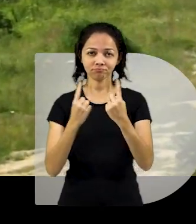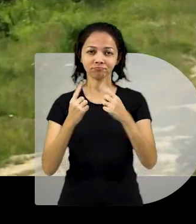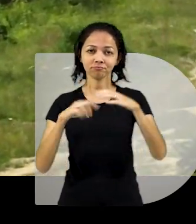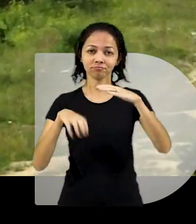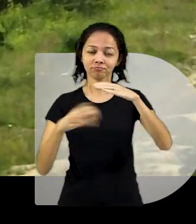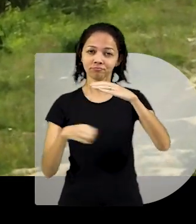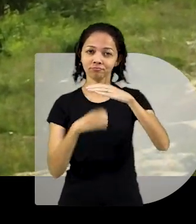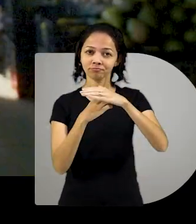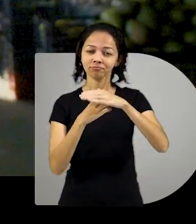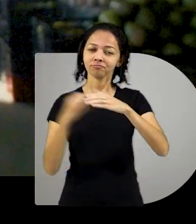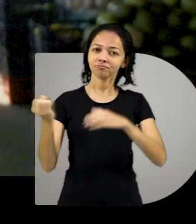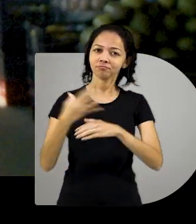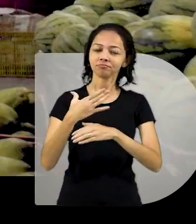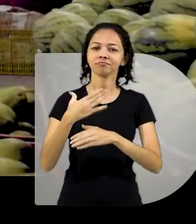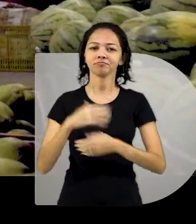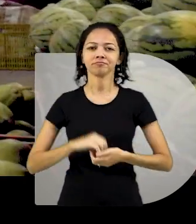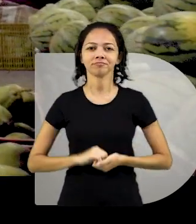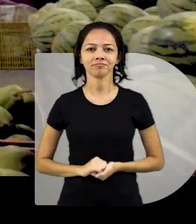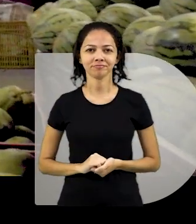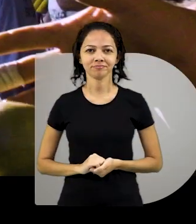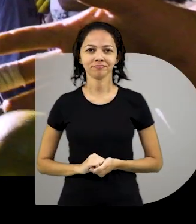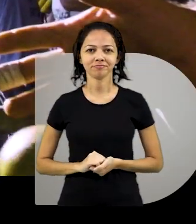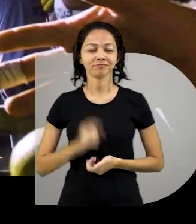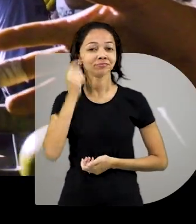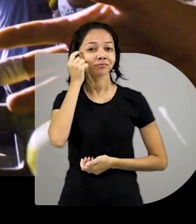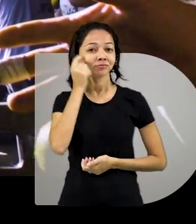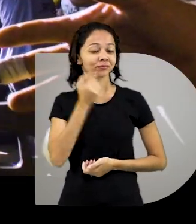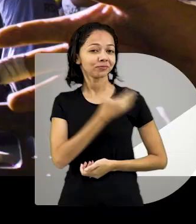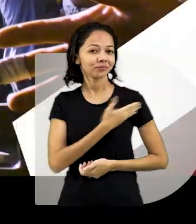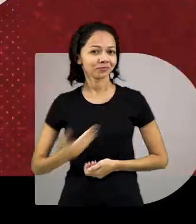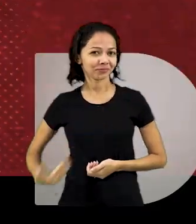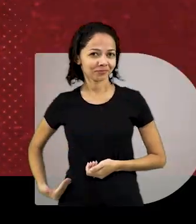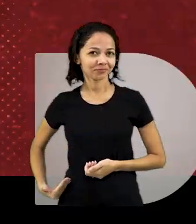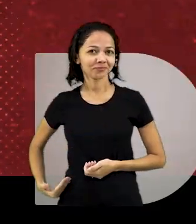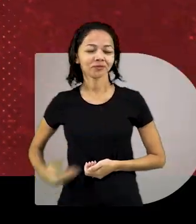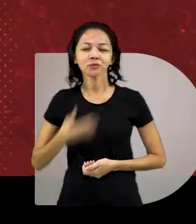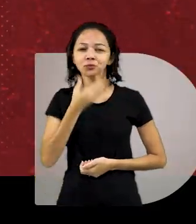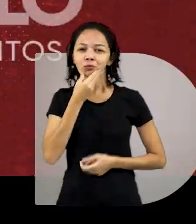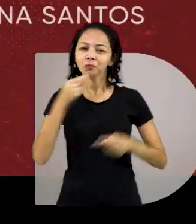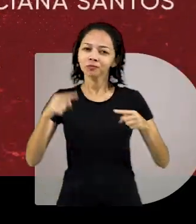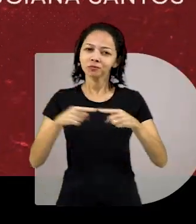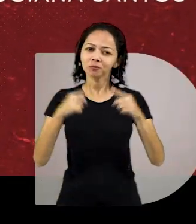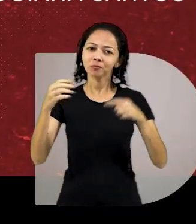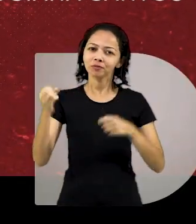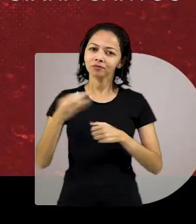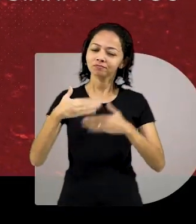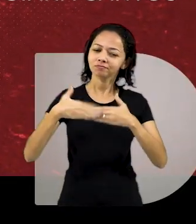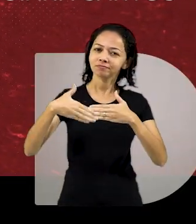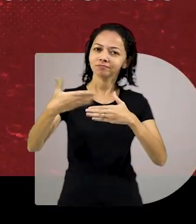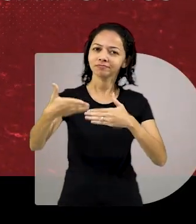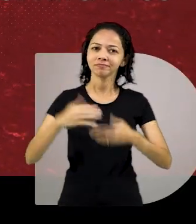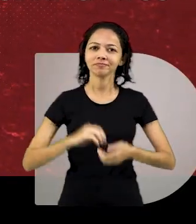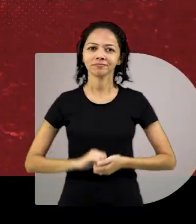deslocamento das pessoas e promover o surgimento de novos negócios. Danilo Governador. O cara certo para um novo tempo. Obrigado.